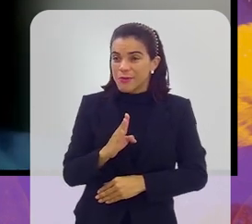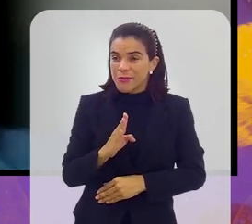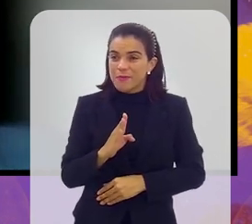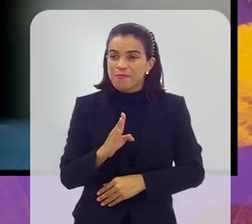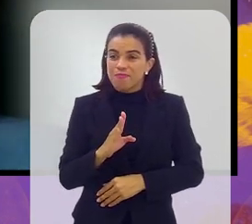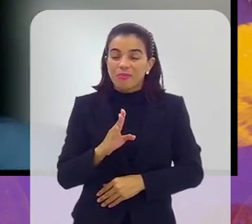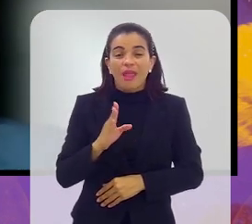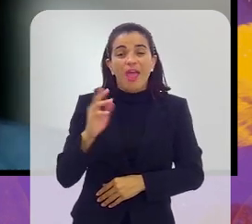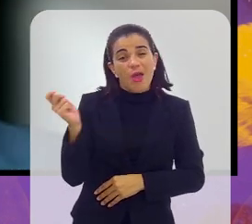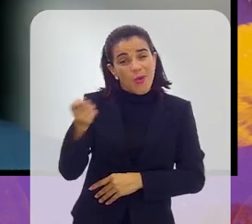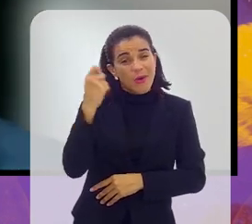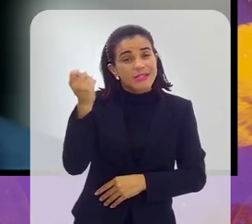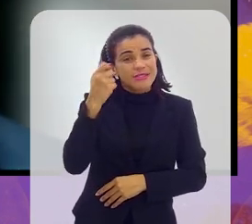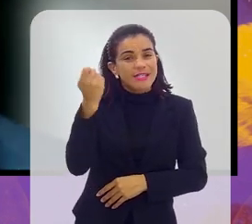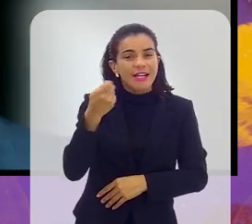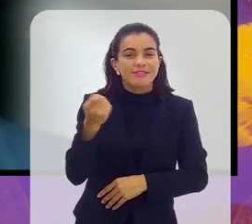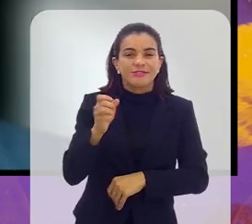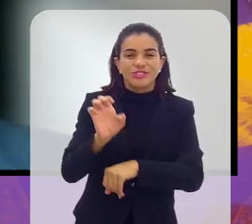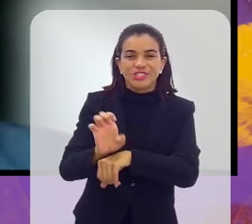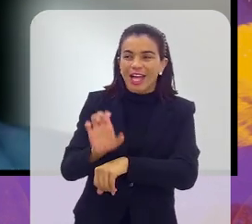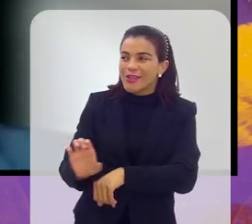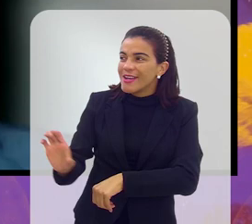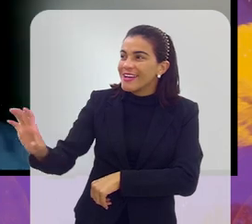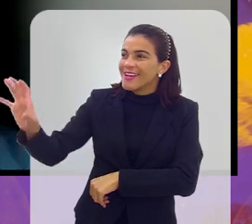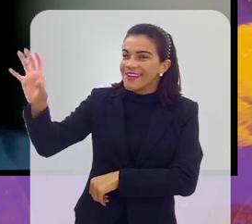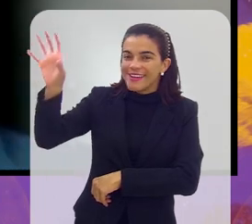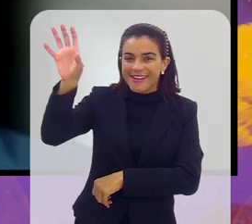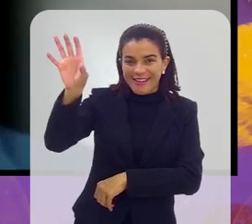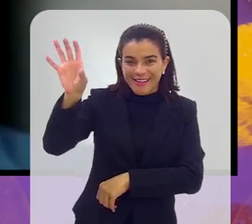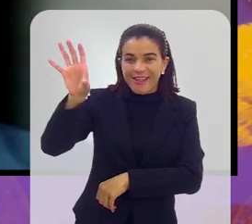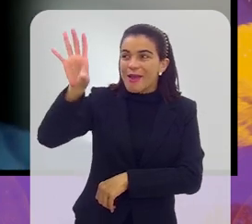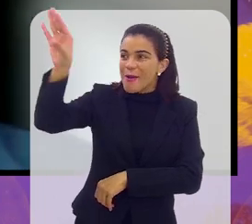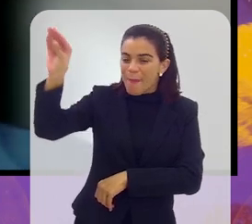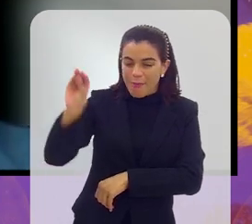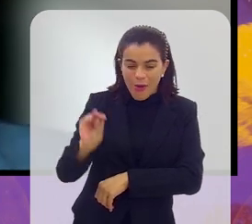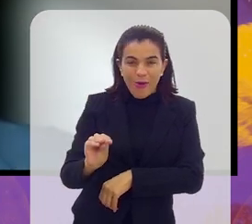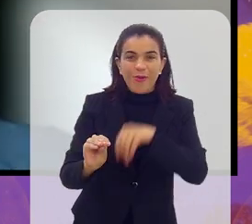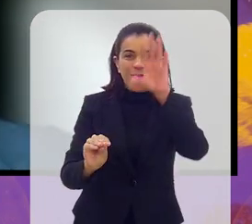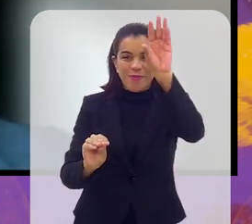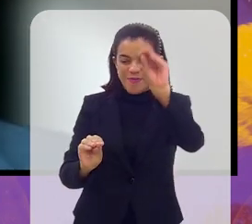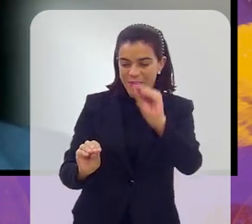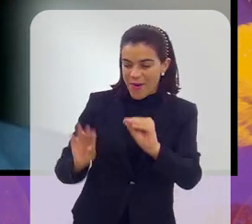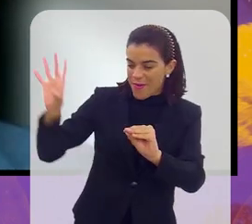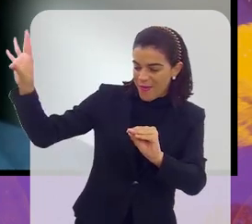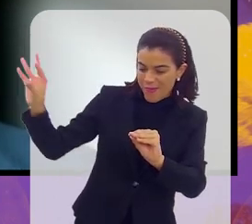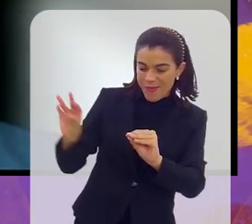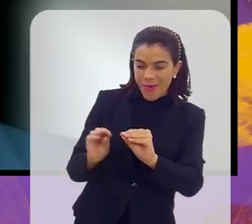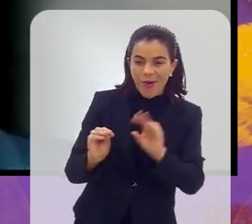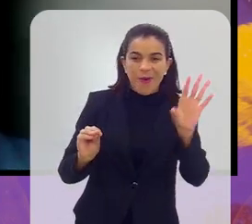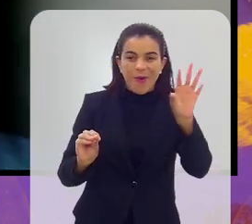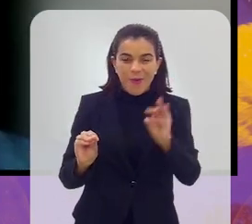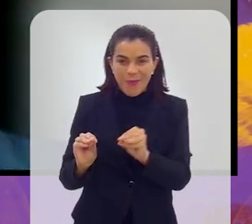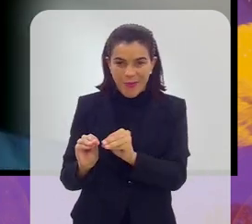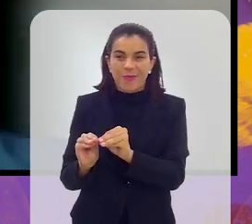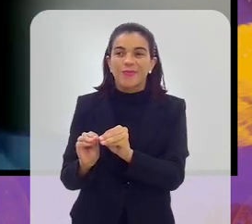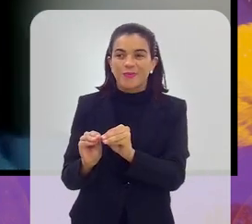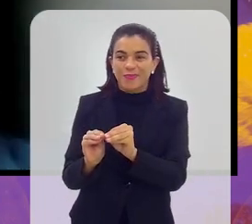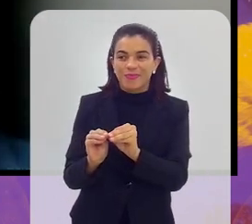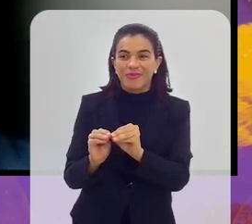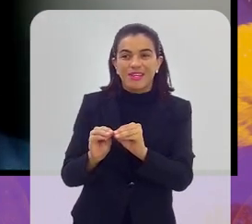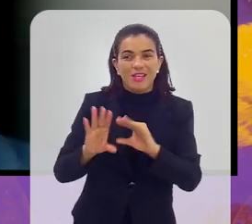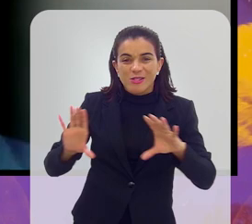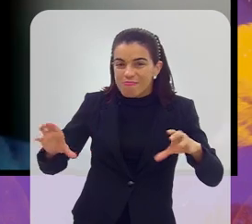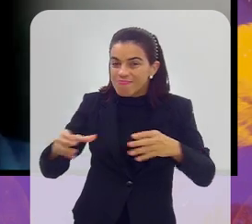seleção de cada estado, daquelas pessoas que tiveram o melhor desempenho dentro da Taça das Favelas de cada estado, se reunindo para